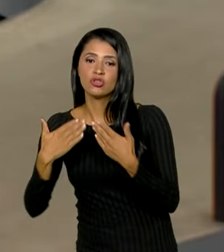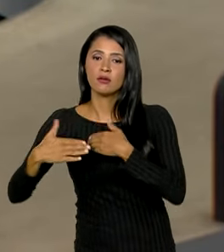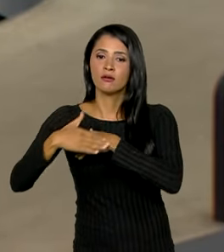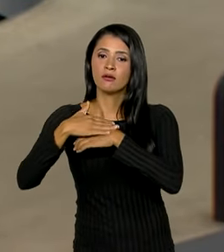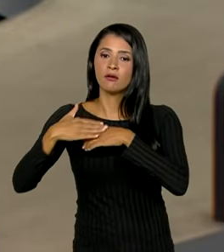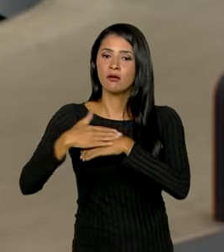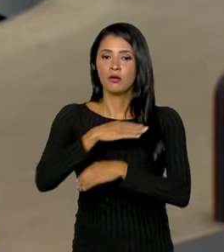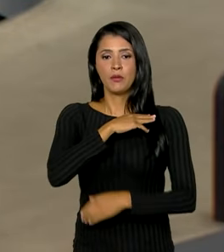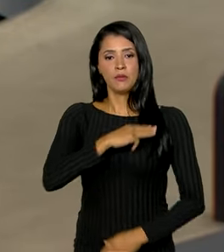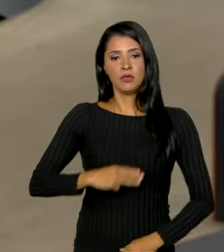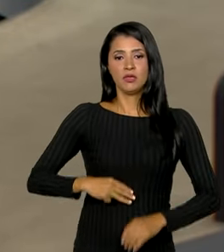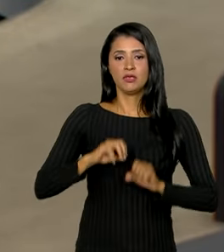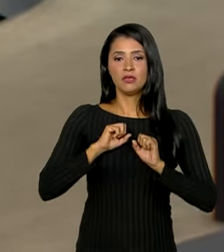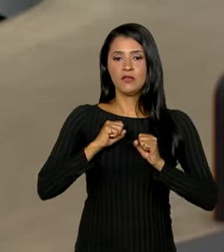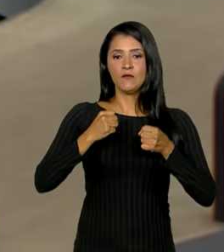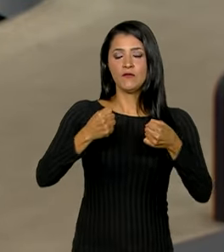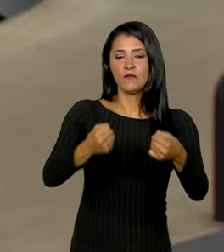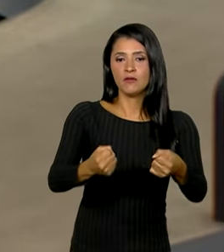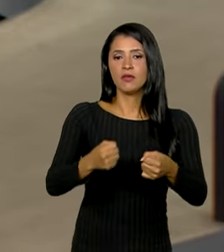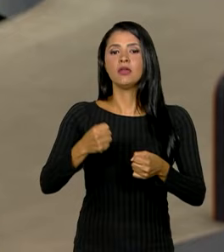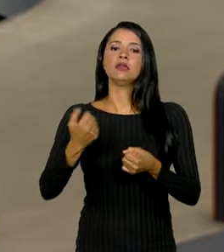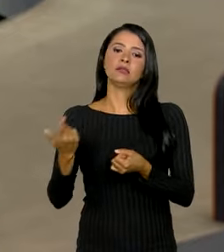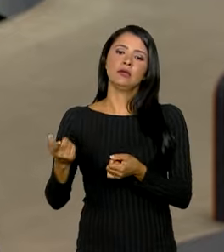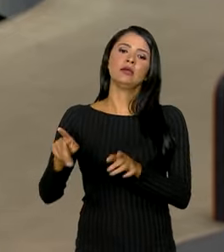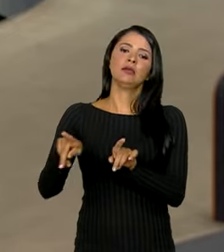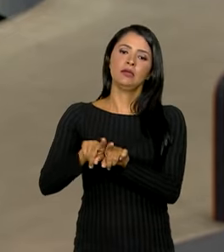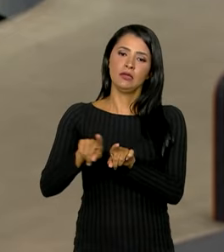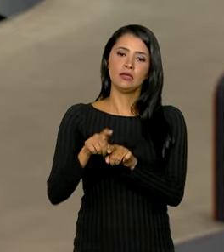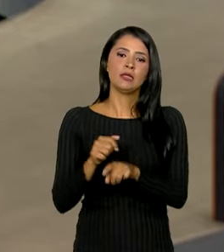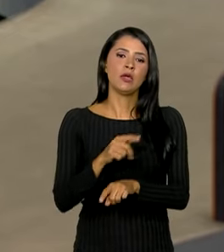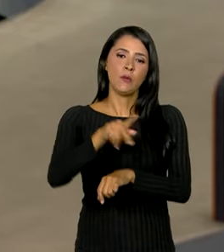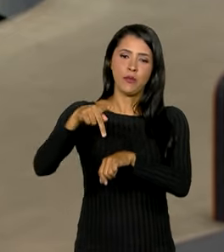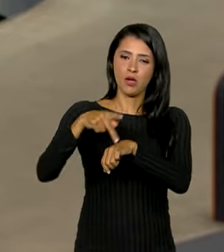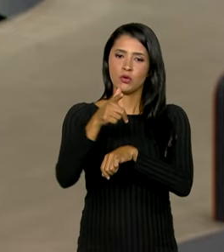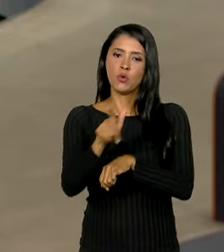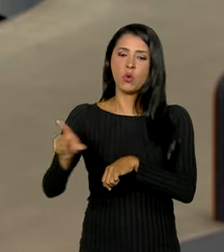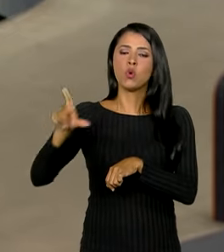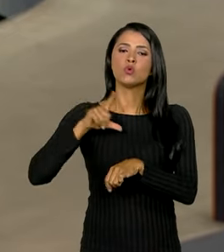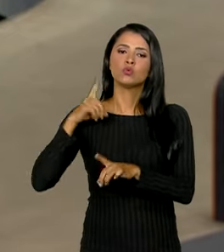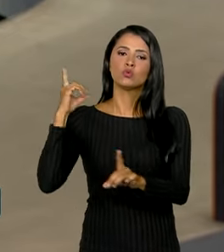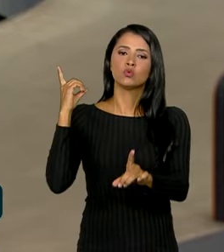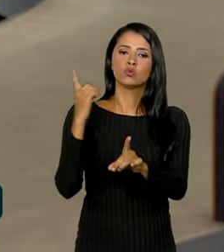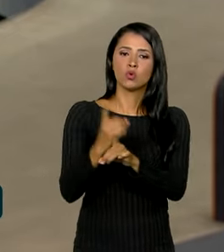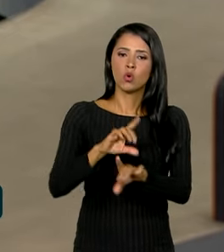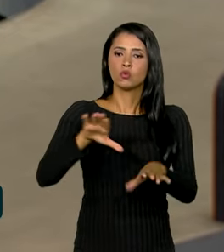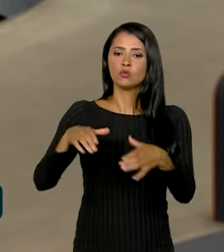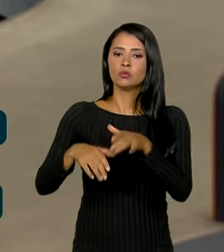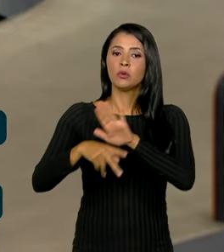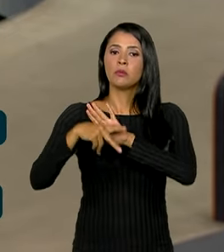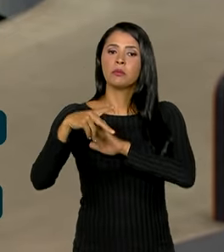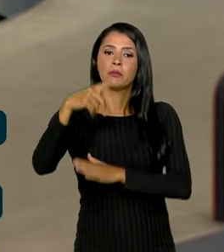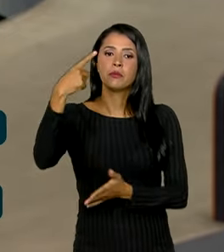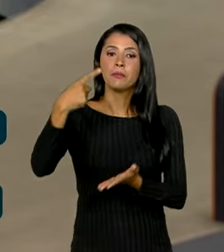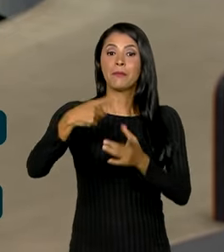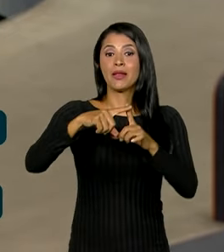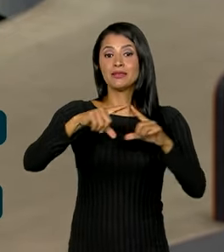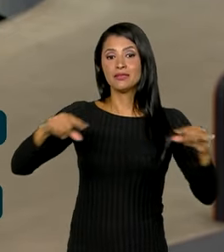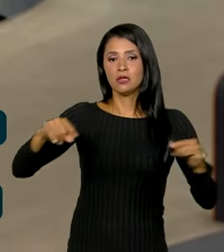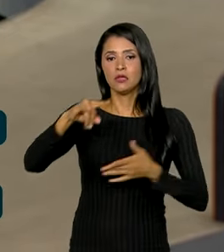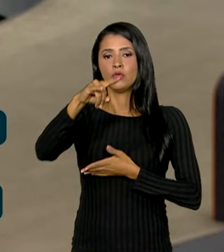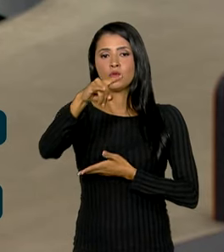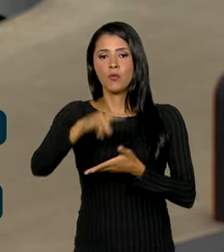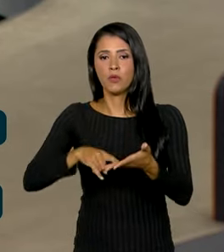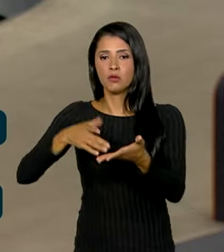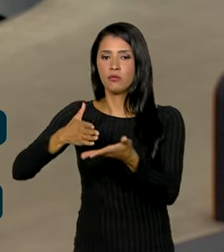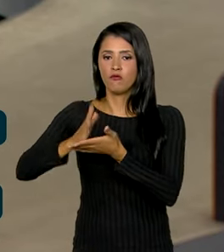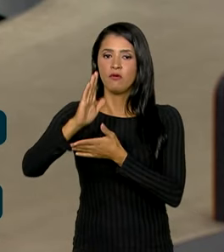e das relações exteriores no Itamaraty, aqui em Brasília. O encontro faz parte do Consenso de Brasília, documento aprovado em